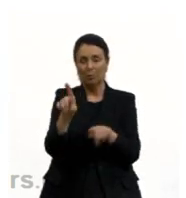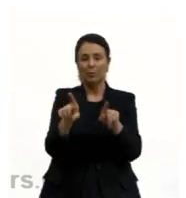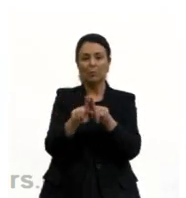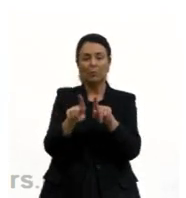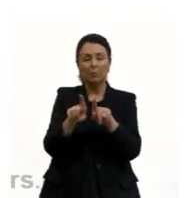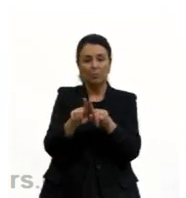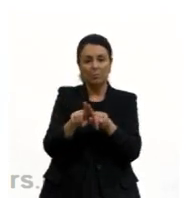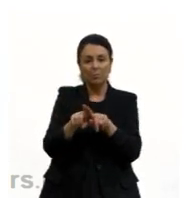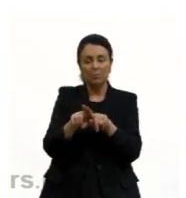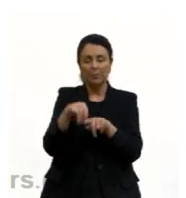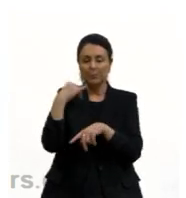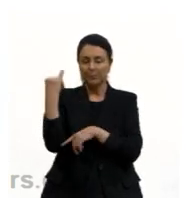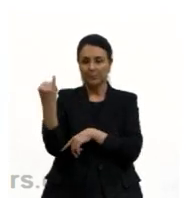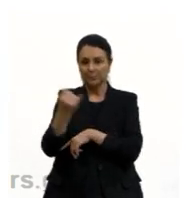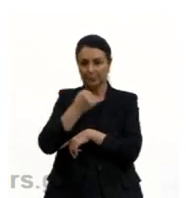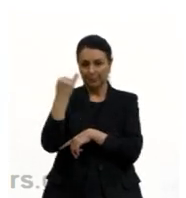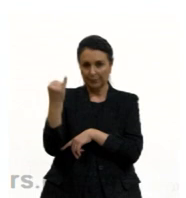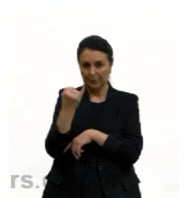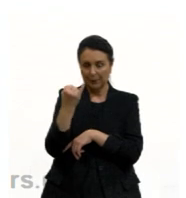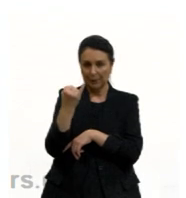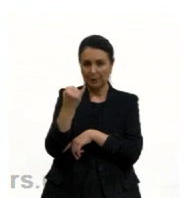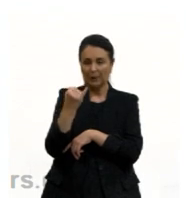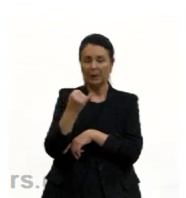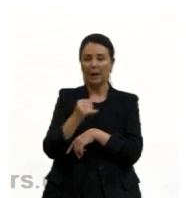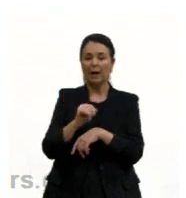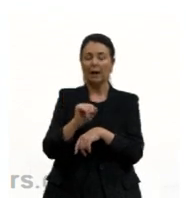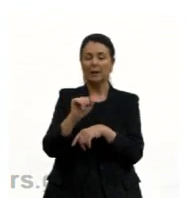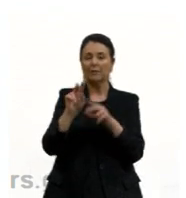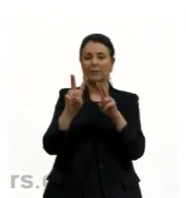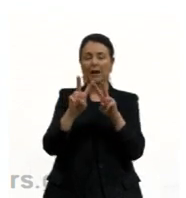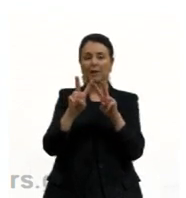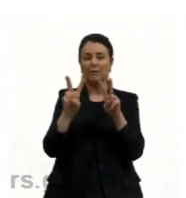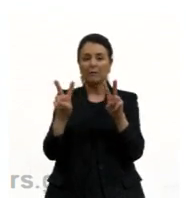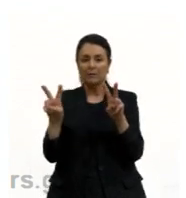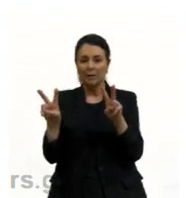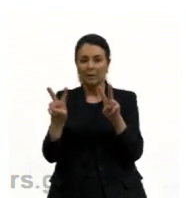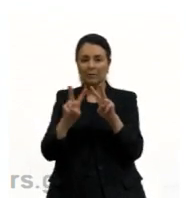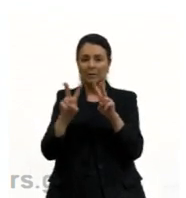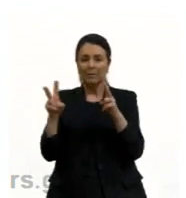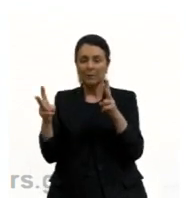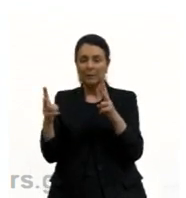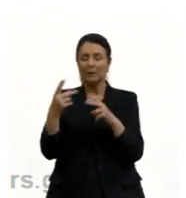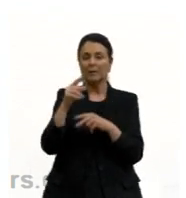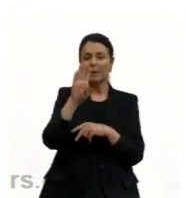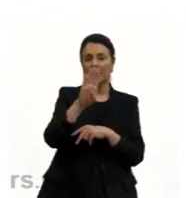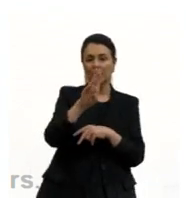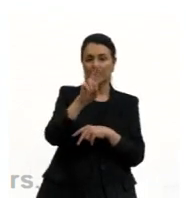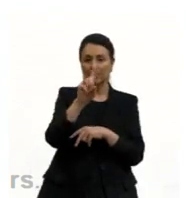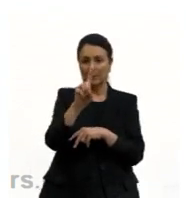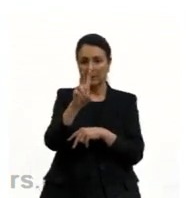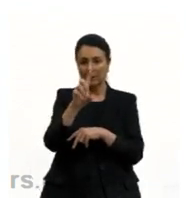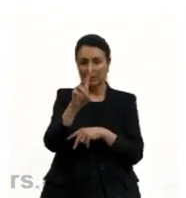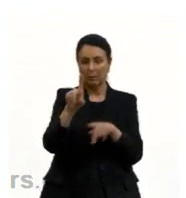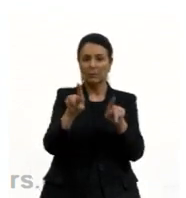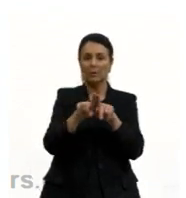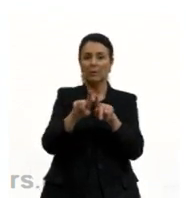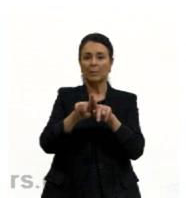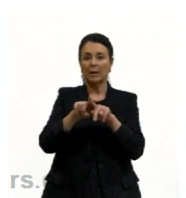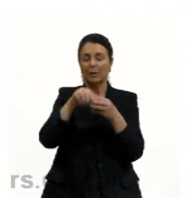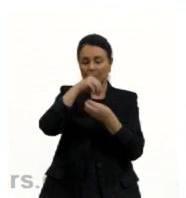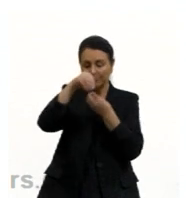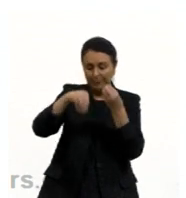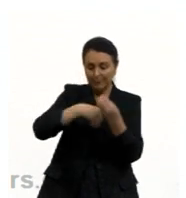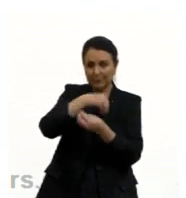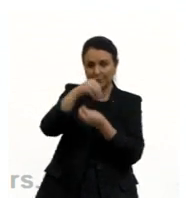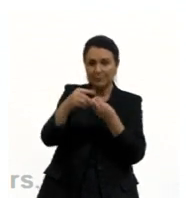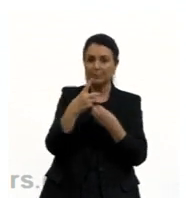componente, né, da vitamina B12. O cromo, que participa da metabolização do açúcar junto com a insulina